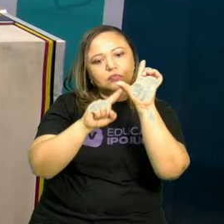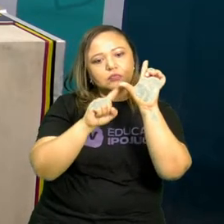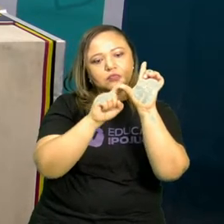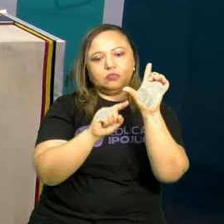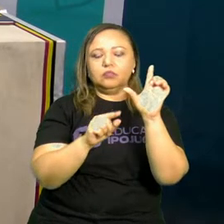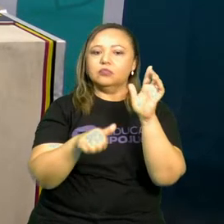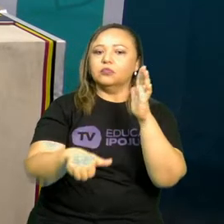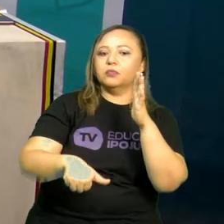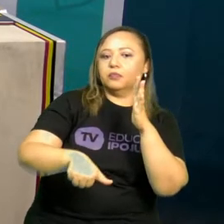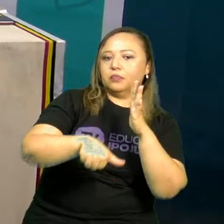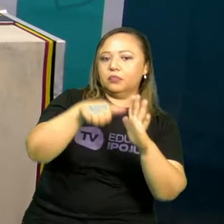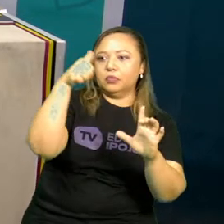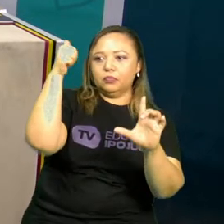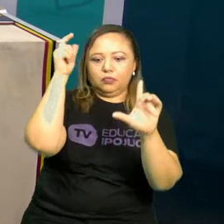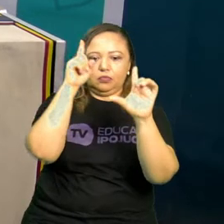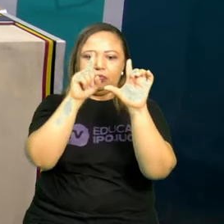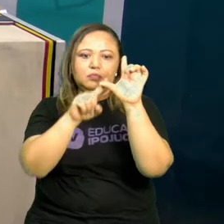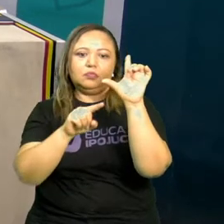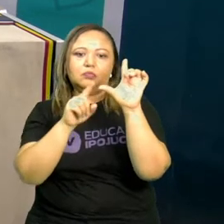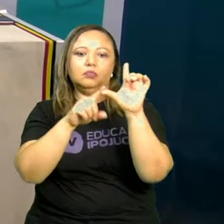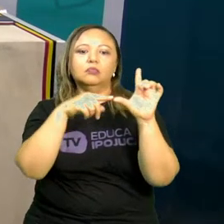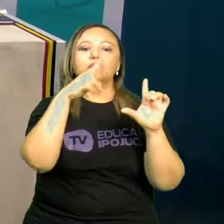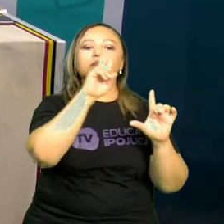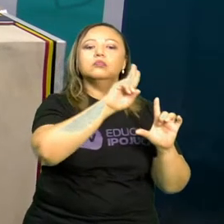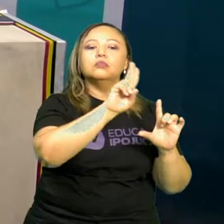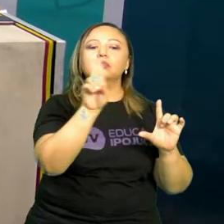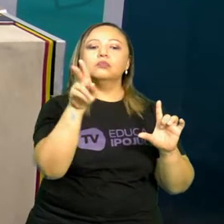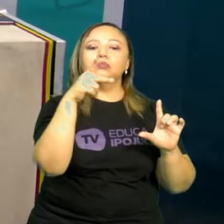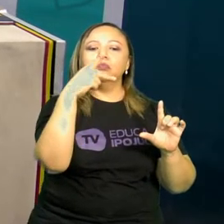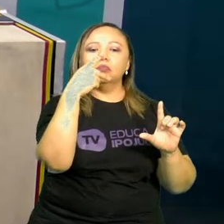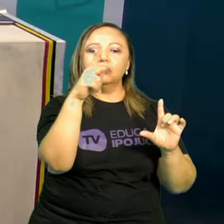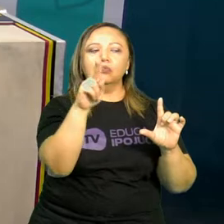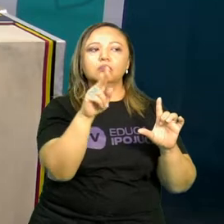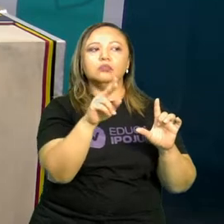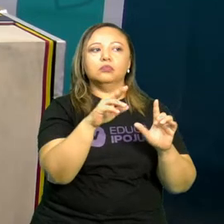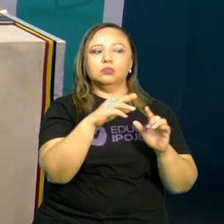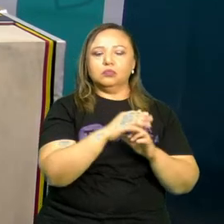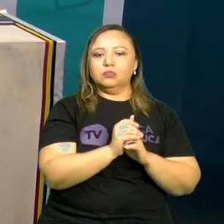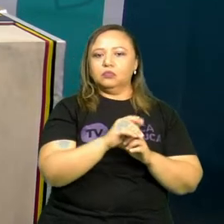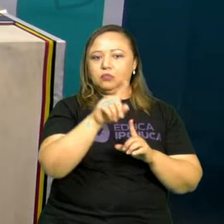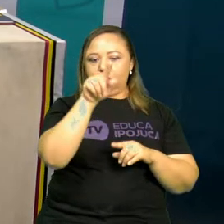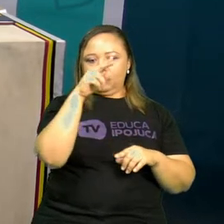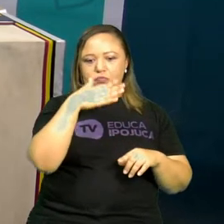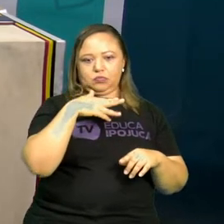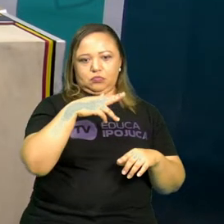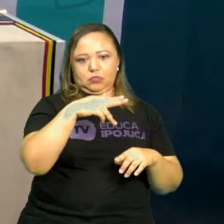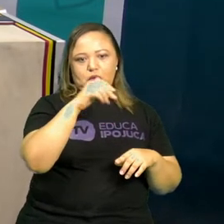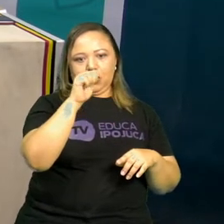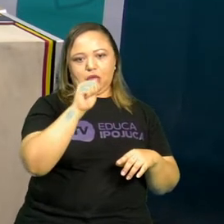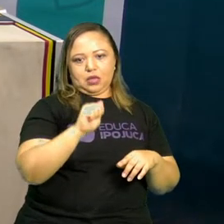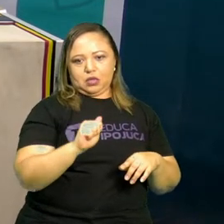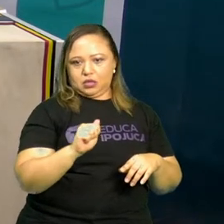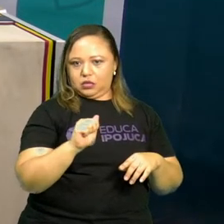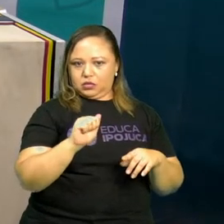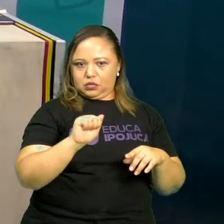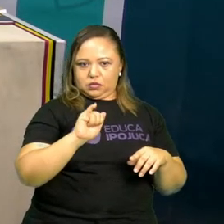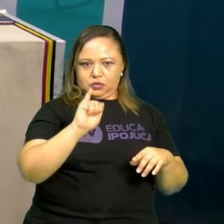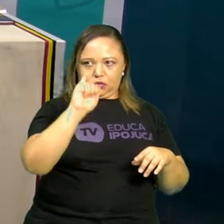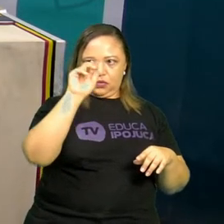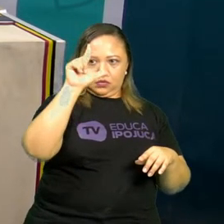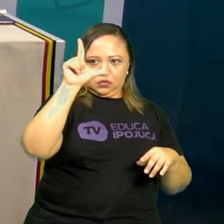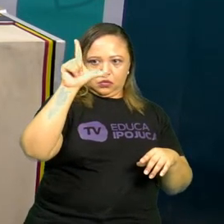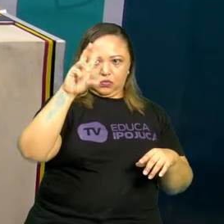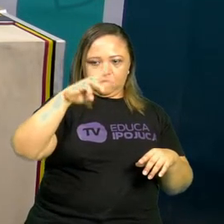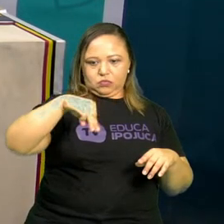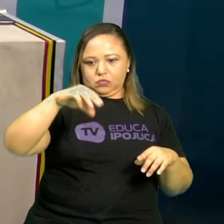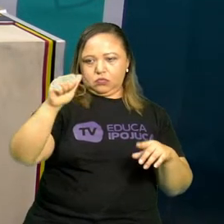inicial do seu nome. Meu nome é a Ilma. A letrinha inicial do meu nome